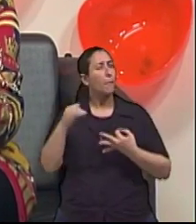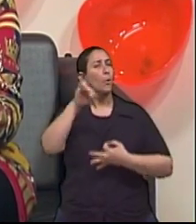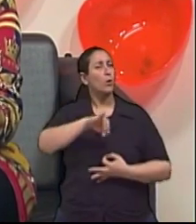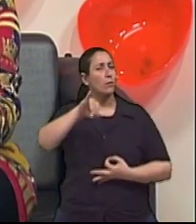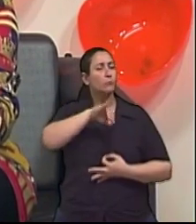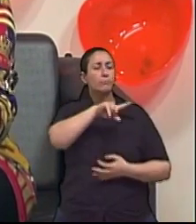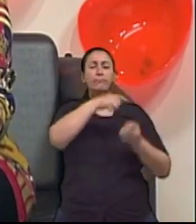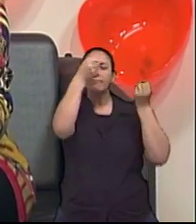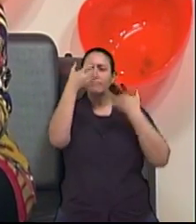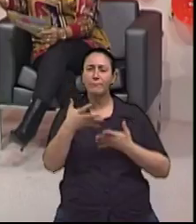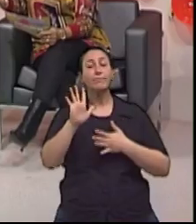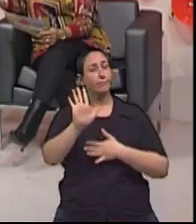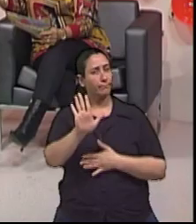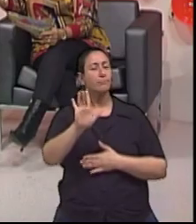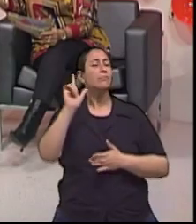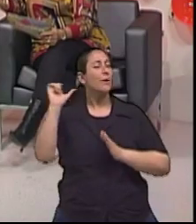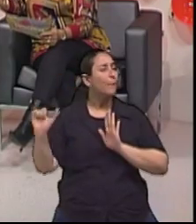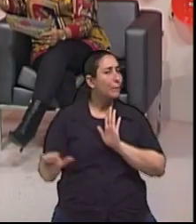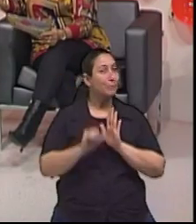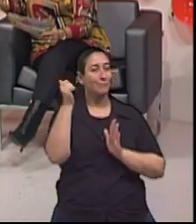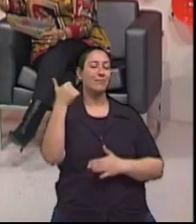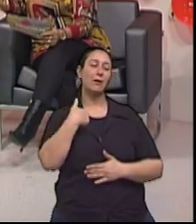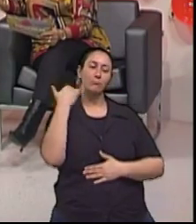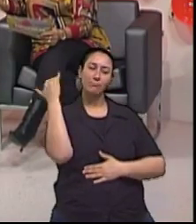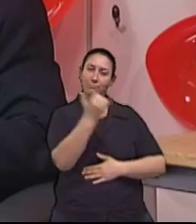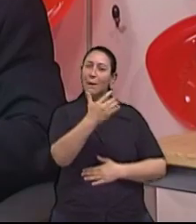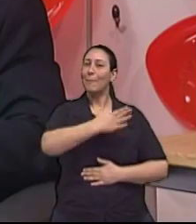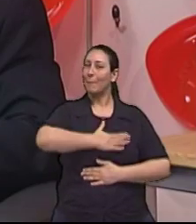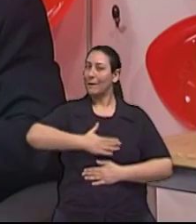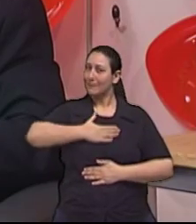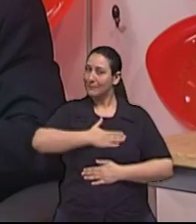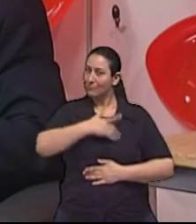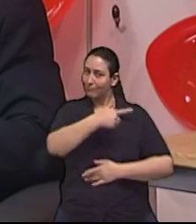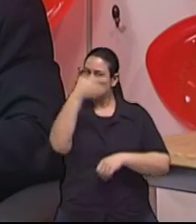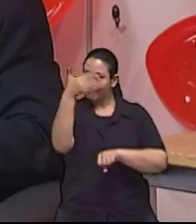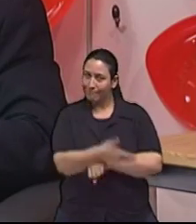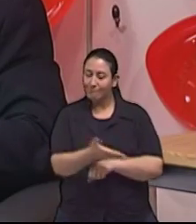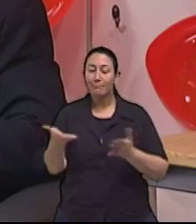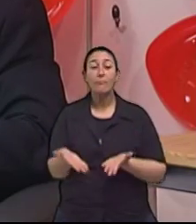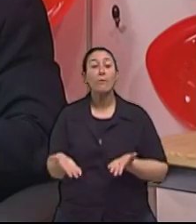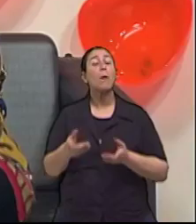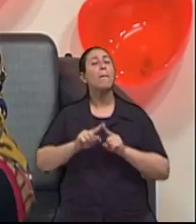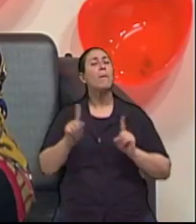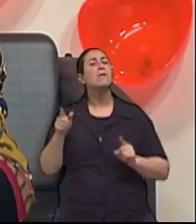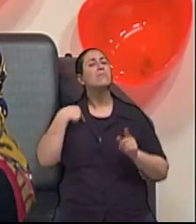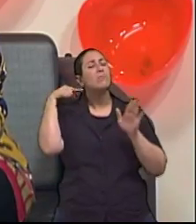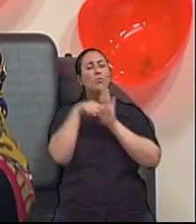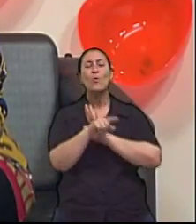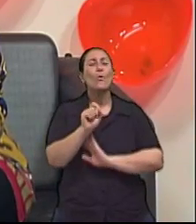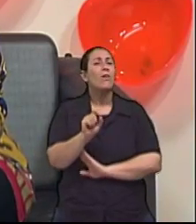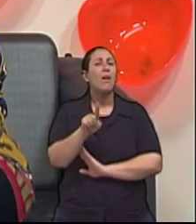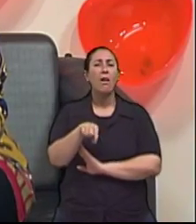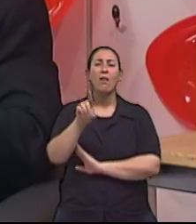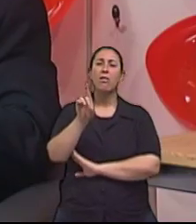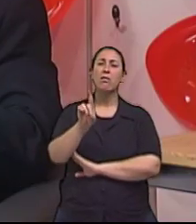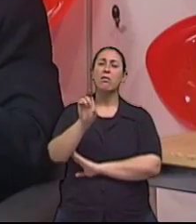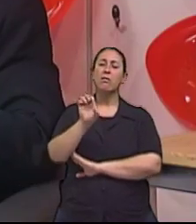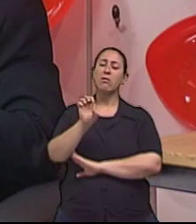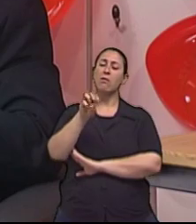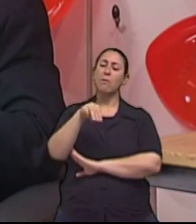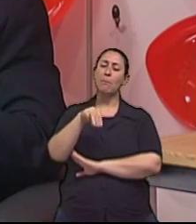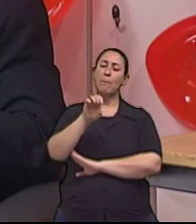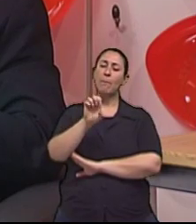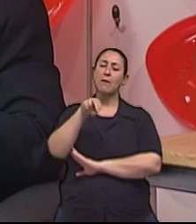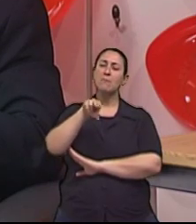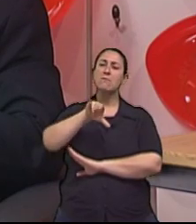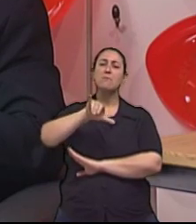Afinal, doutor, em primeiro lugar, é um prazer lhe ter no programa. Mas afinal, o que é demência? Essa pergunta